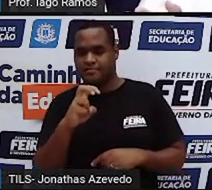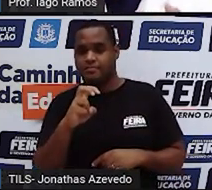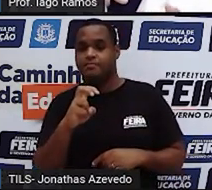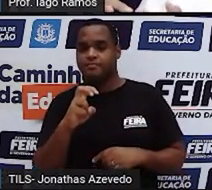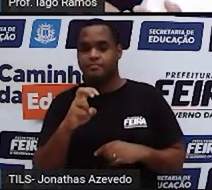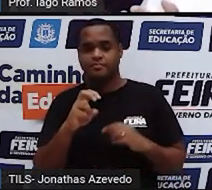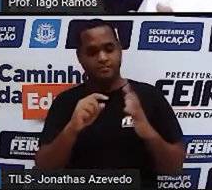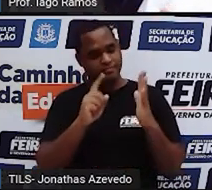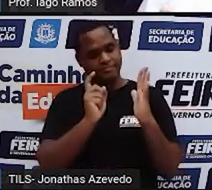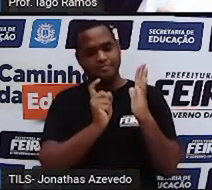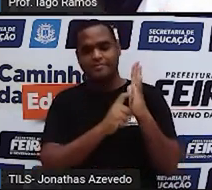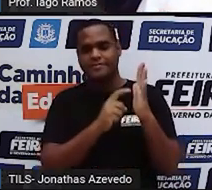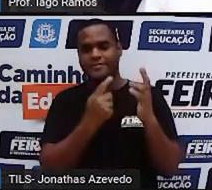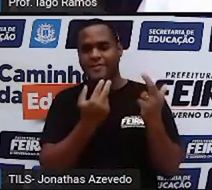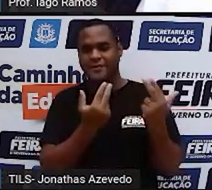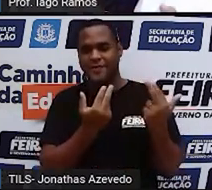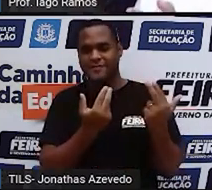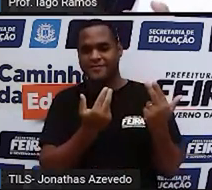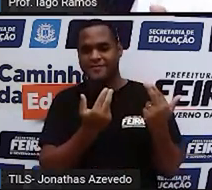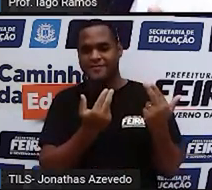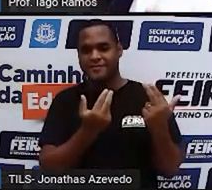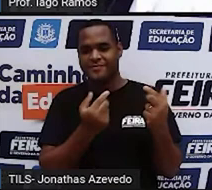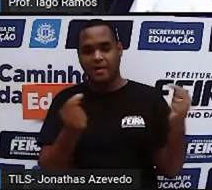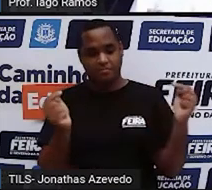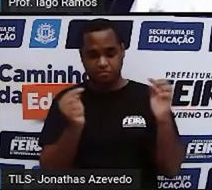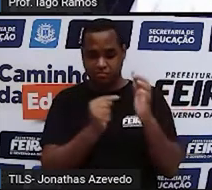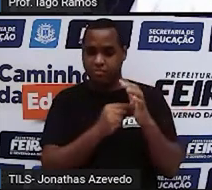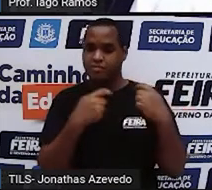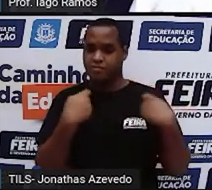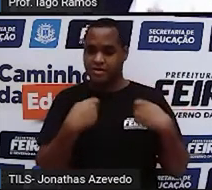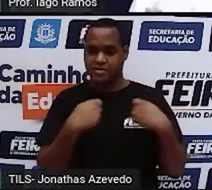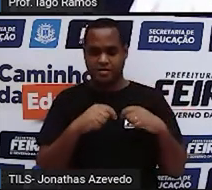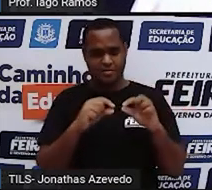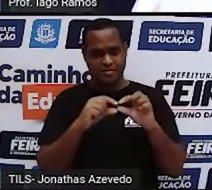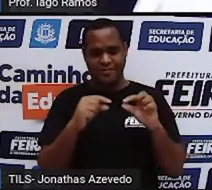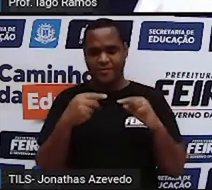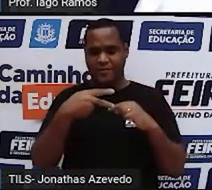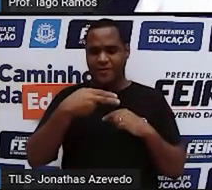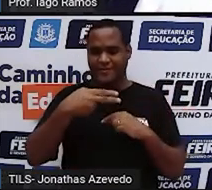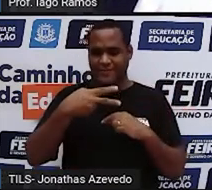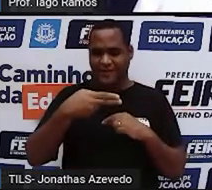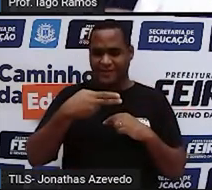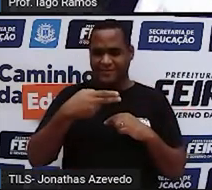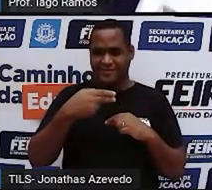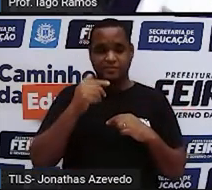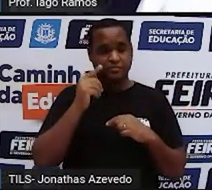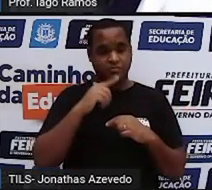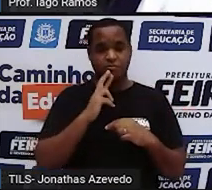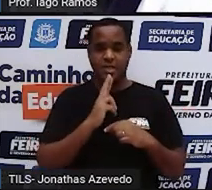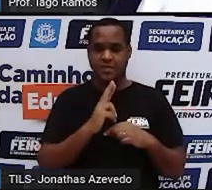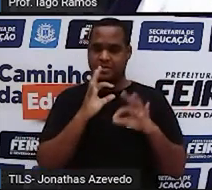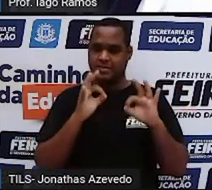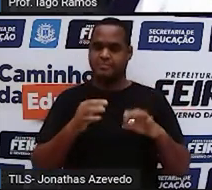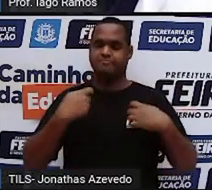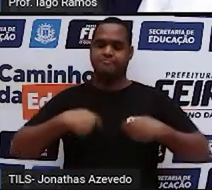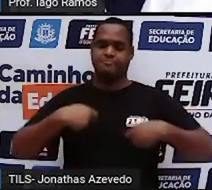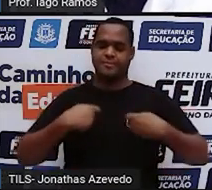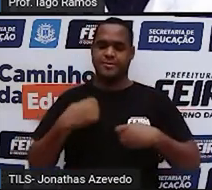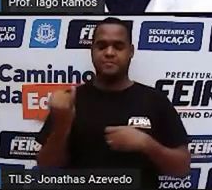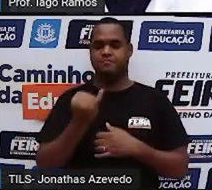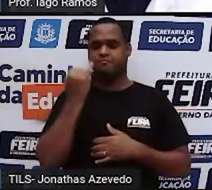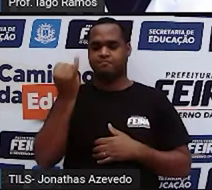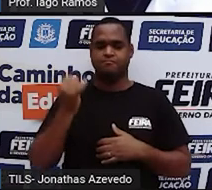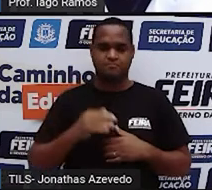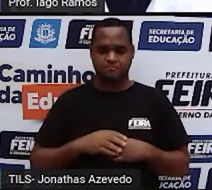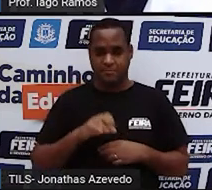apertar a tecla igual. Tem que apertar a tecla igual para sair o resultado, tá? Isso é muito importante. Se não